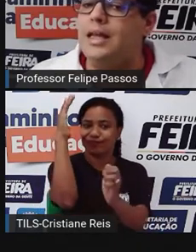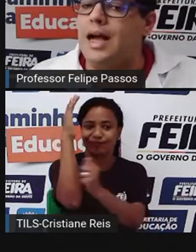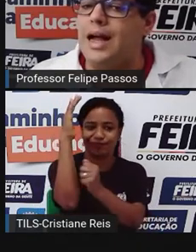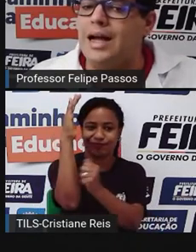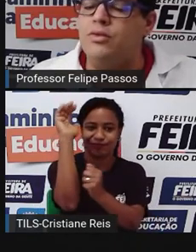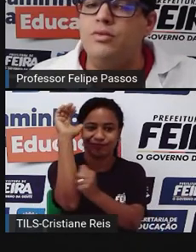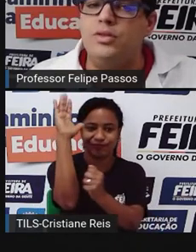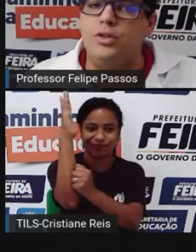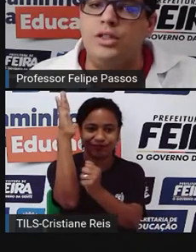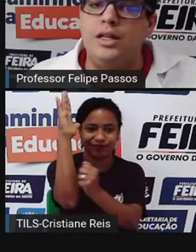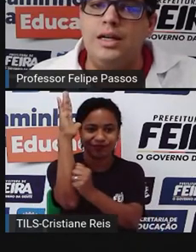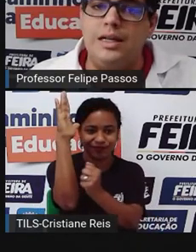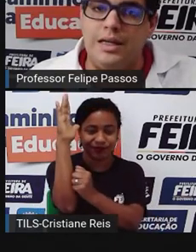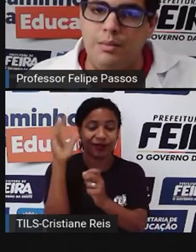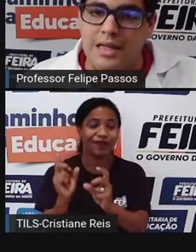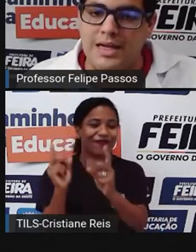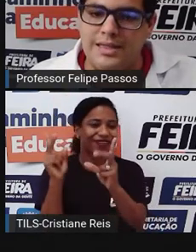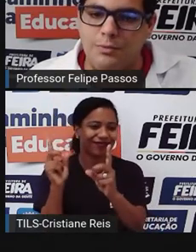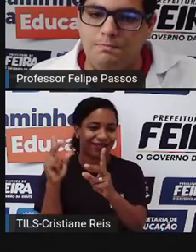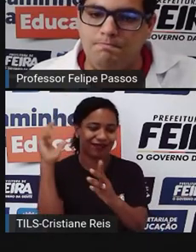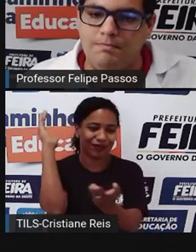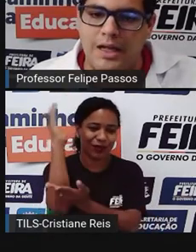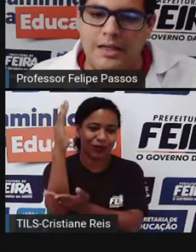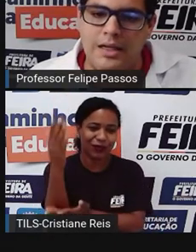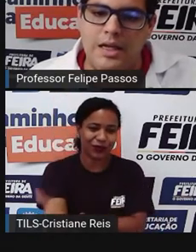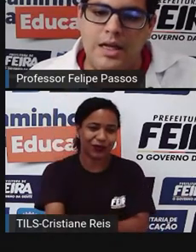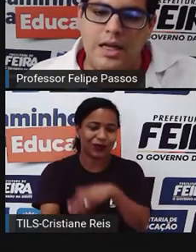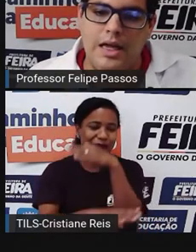é criar gado, soja e mineração.